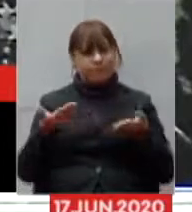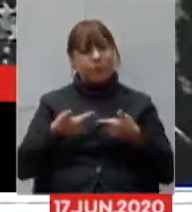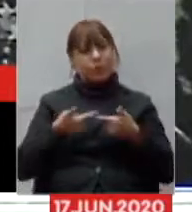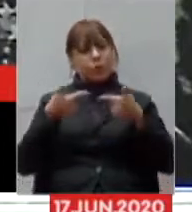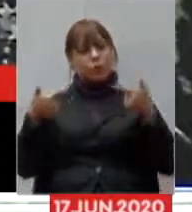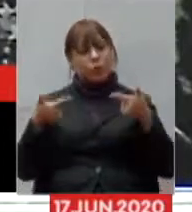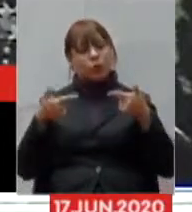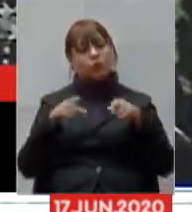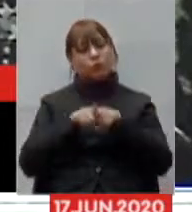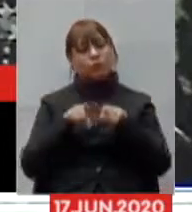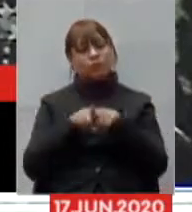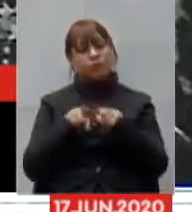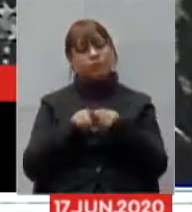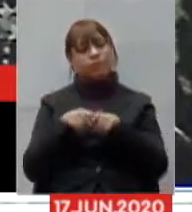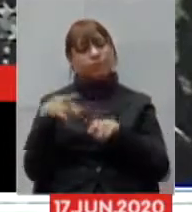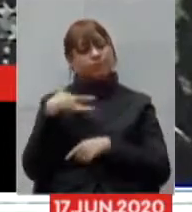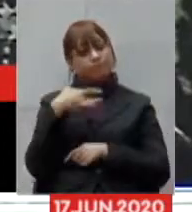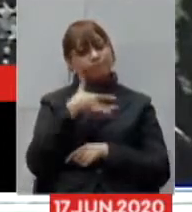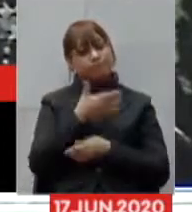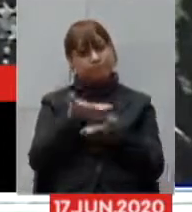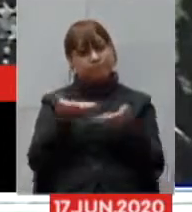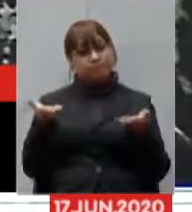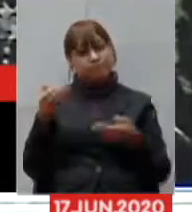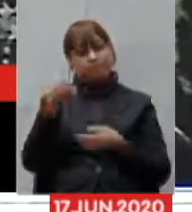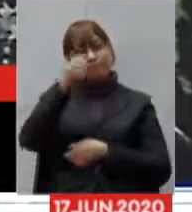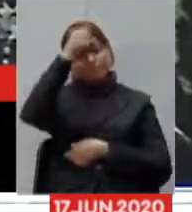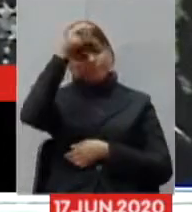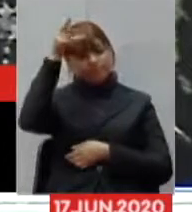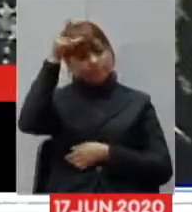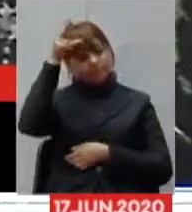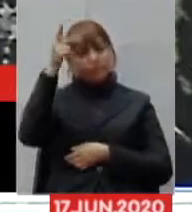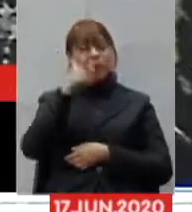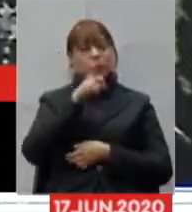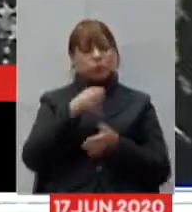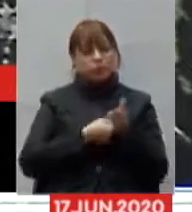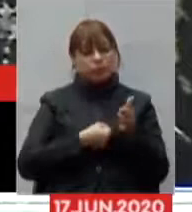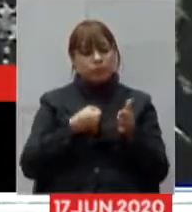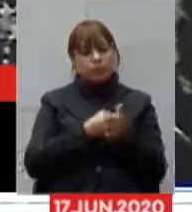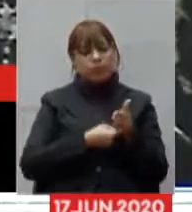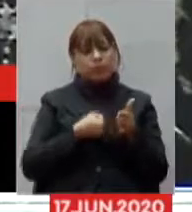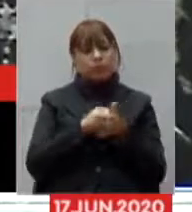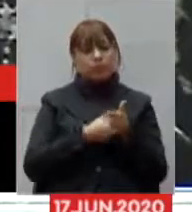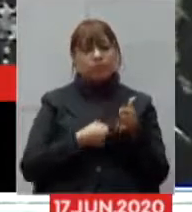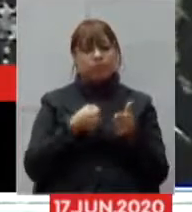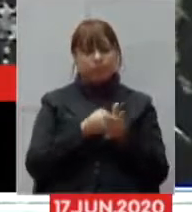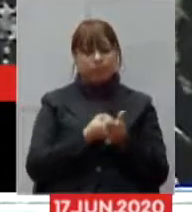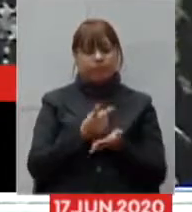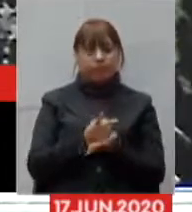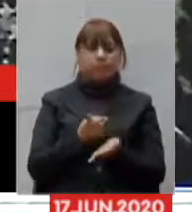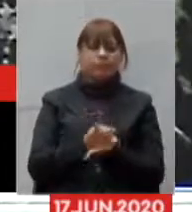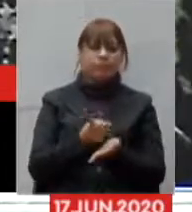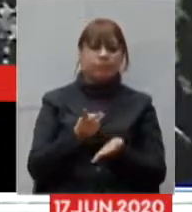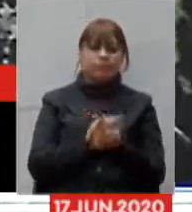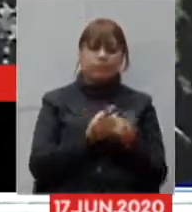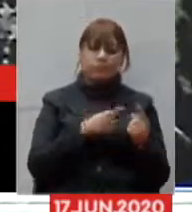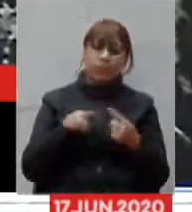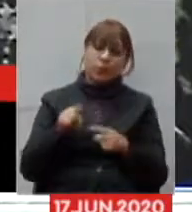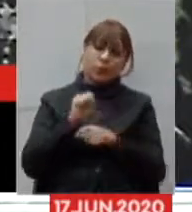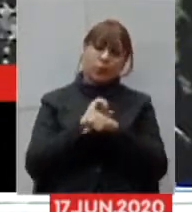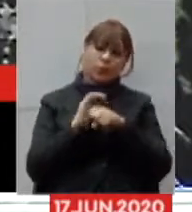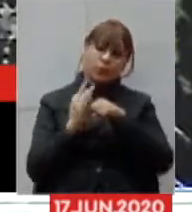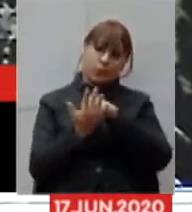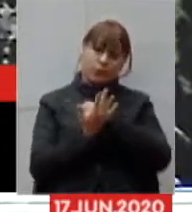aos nossos prefeitos para que continuem nessa luta no enfrentamento ao vírus e